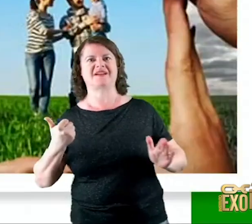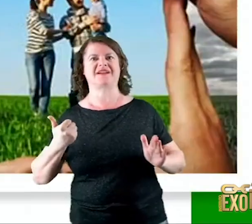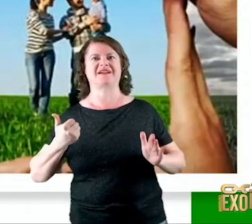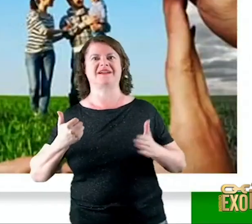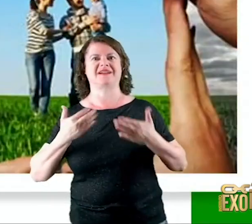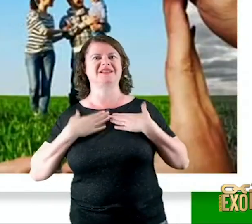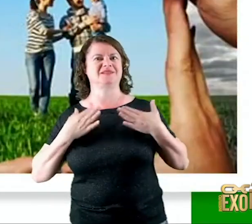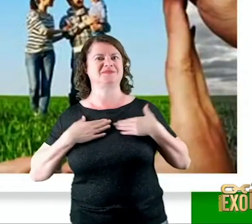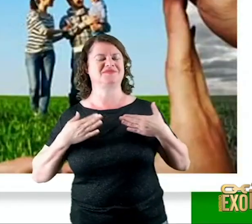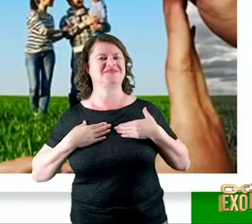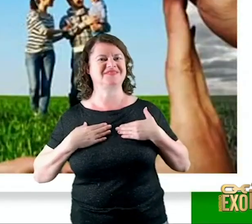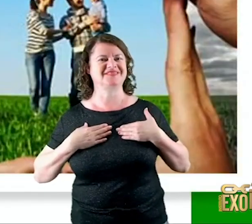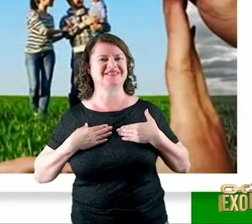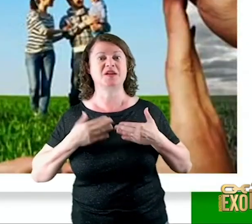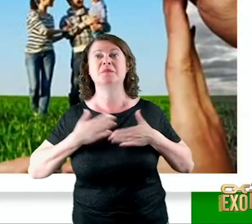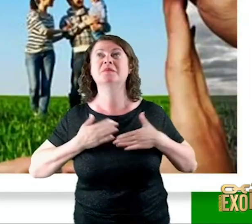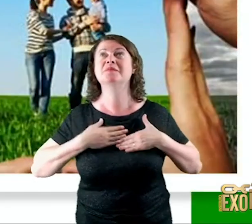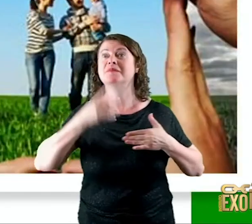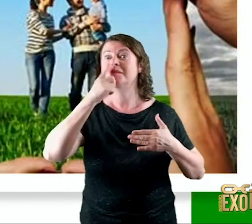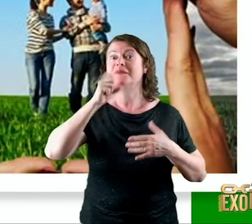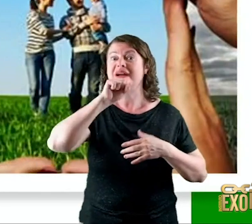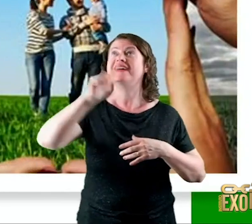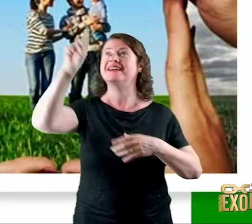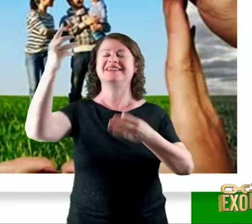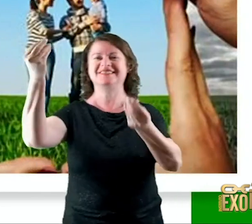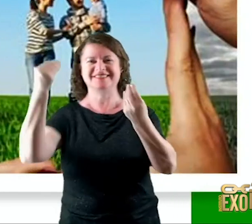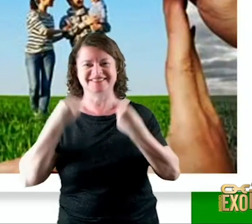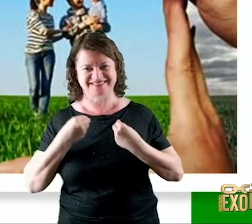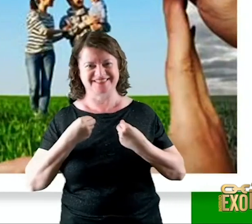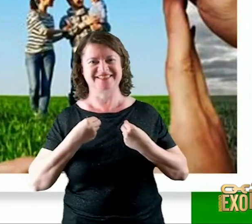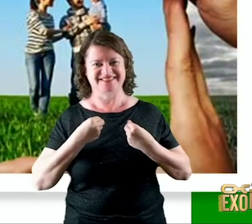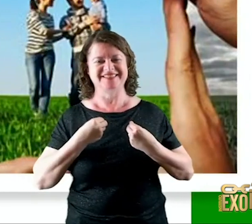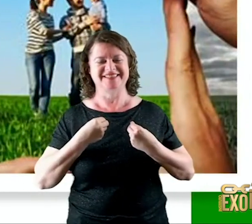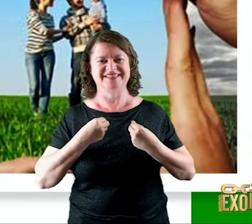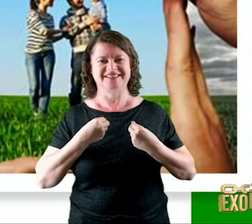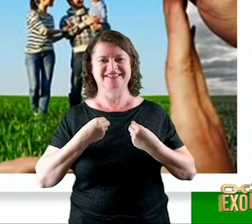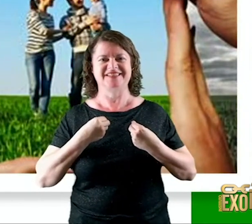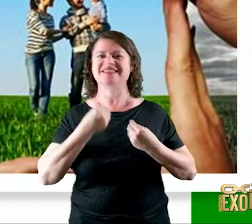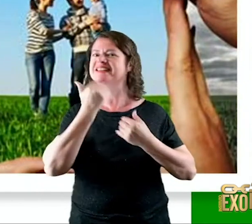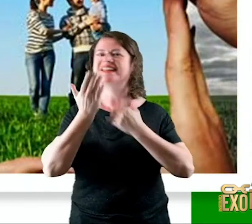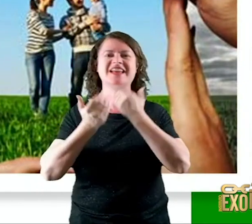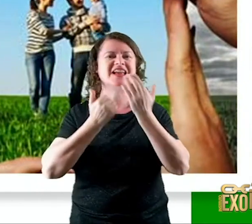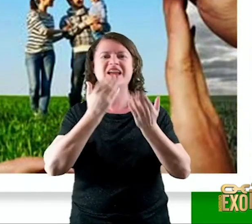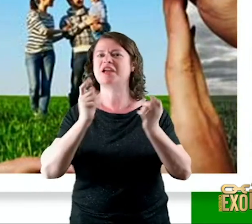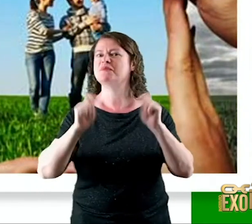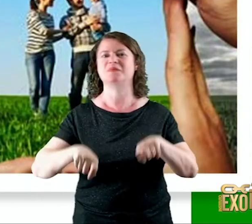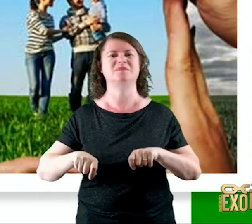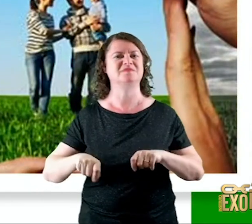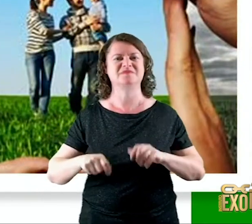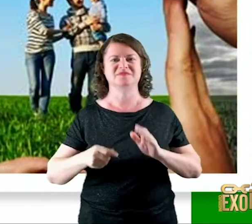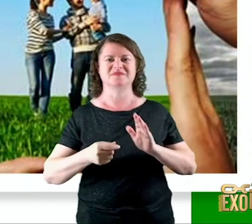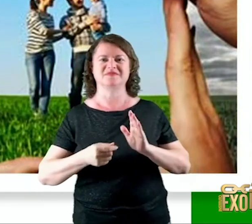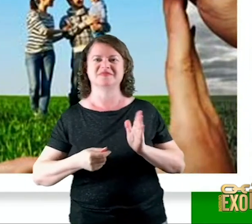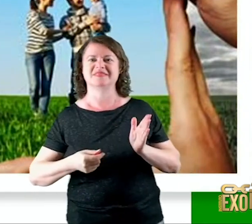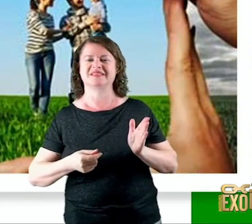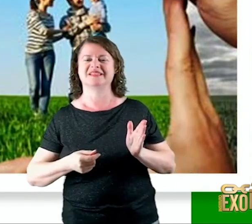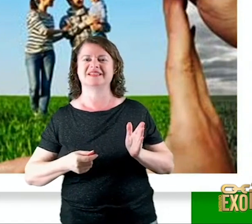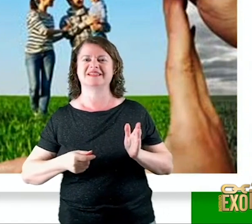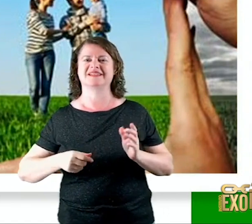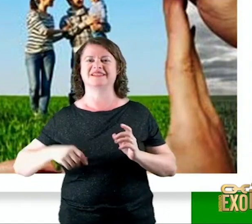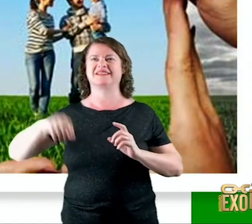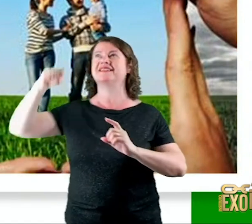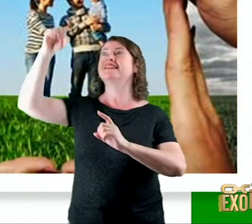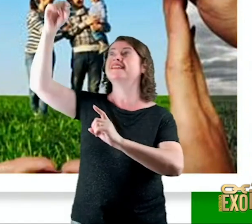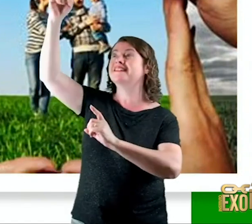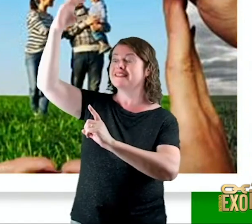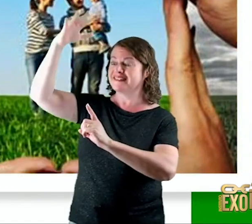meu pai que as deu para mim é maior do que todos ninguém as pode arrancar da mão do meu pai eu